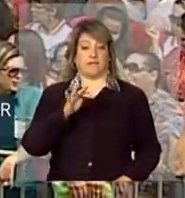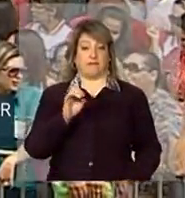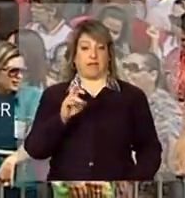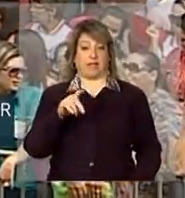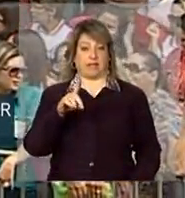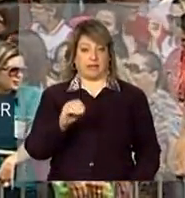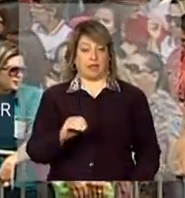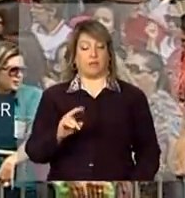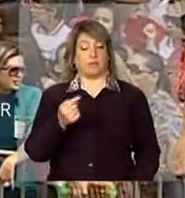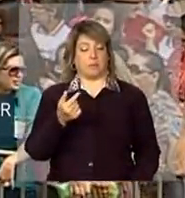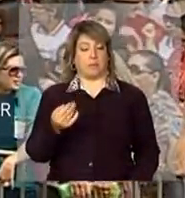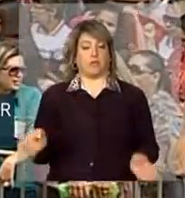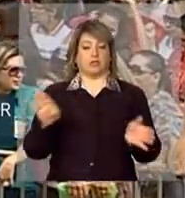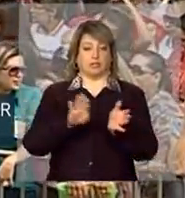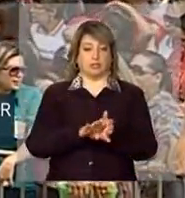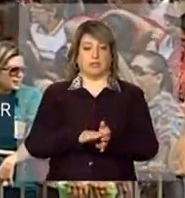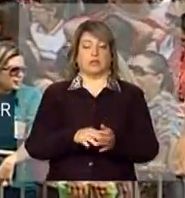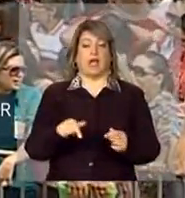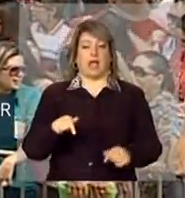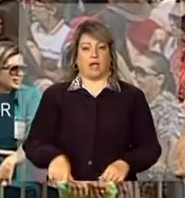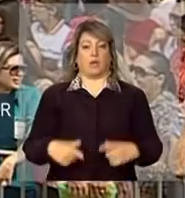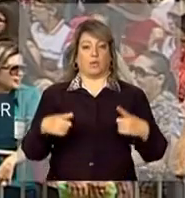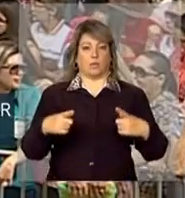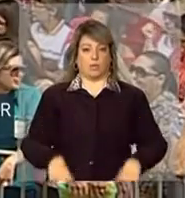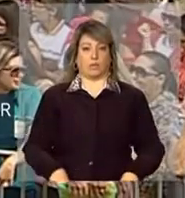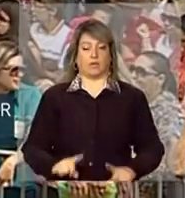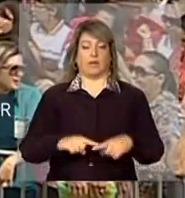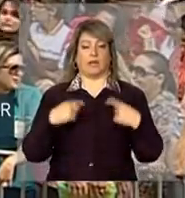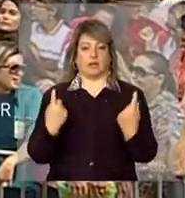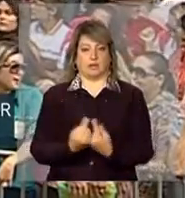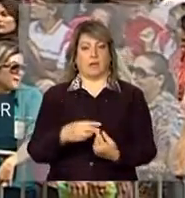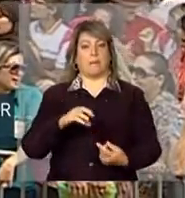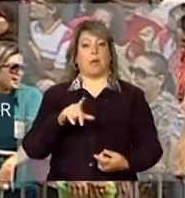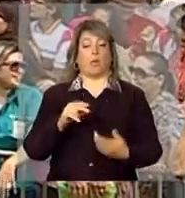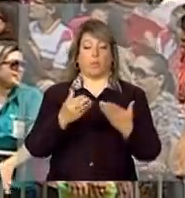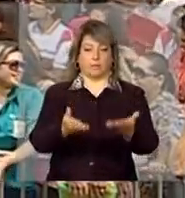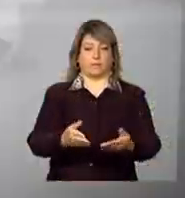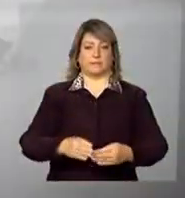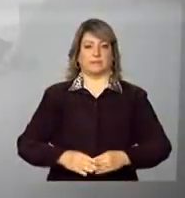Bezerra Coelho, deve chegar daqui a pouco aqui ao local da cerimônia. Malu.